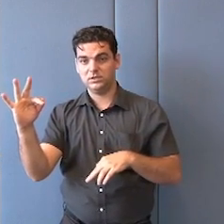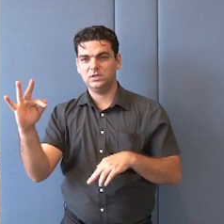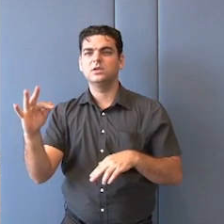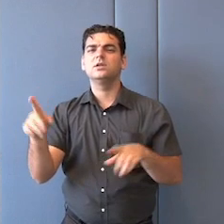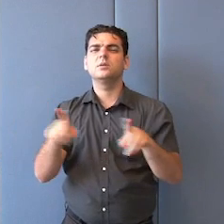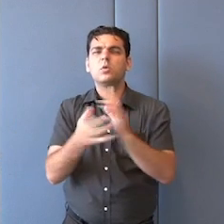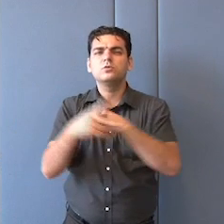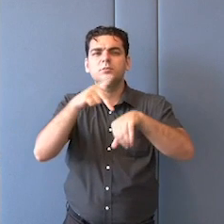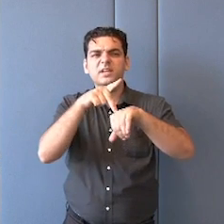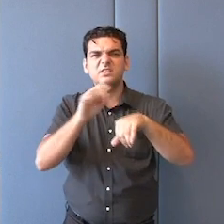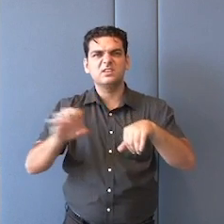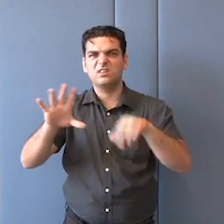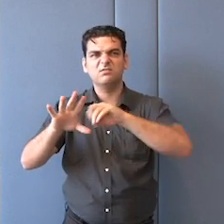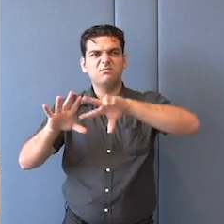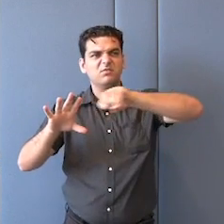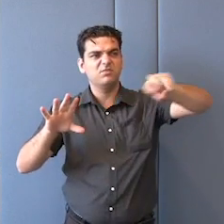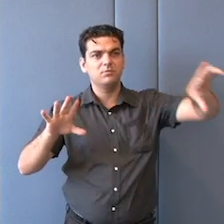União Europeia, com o Brexit.